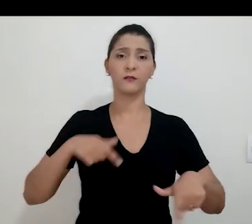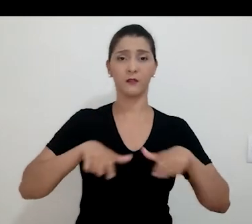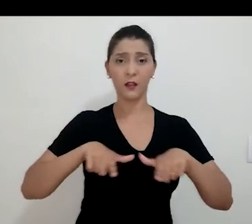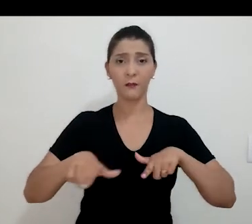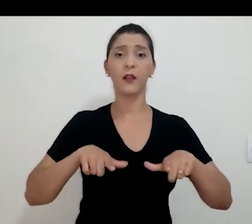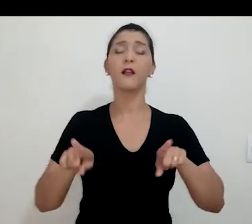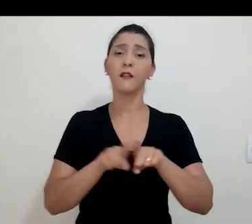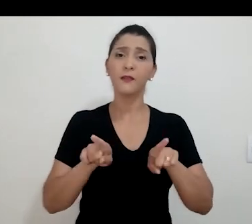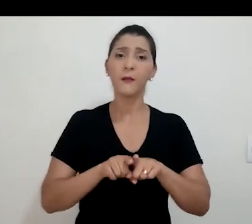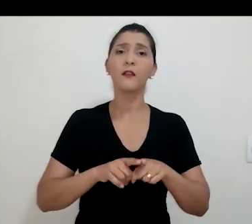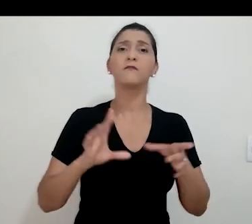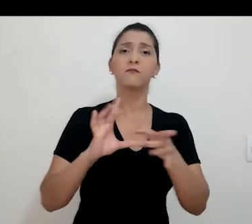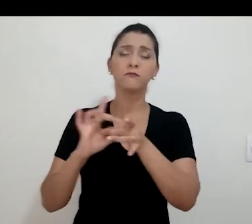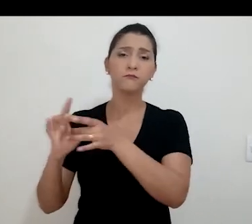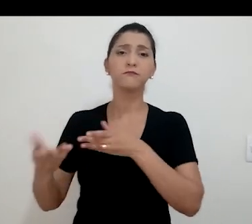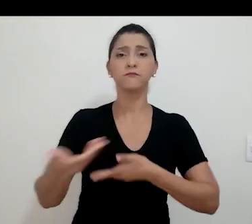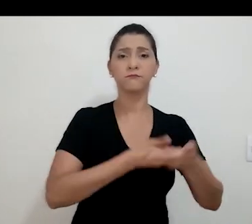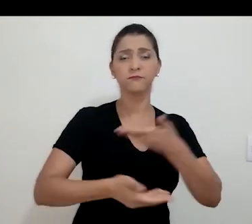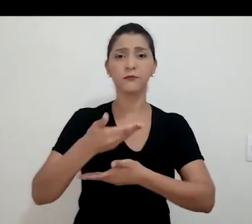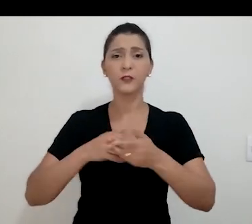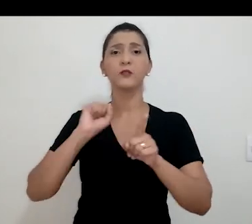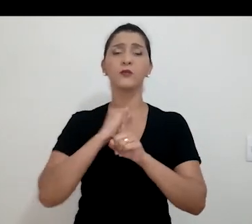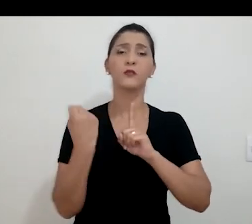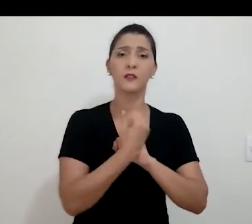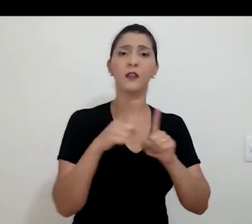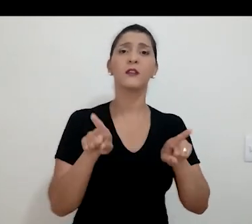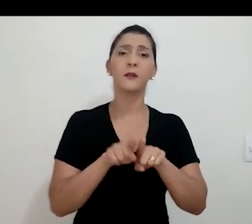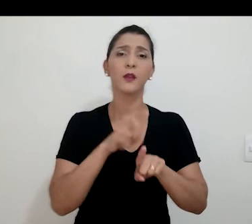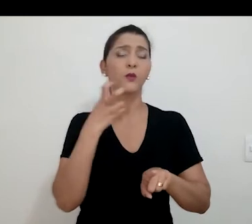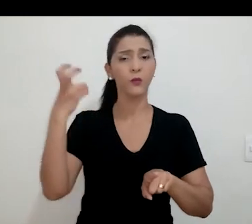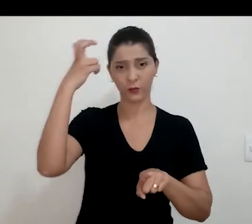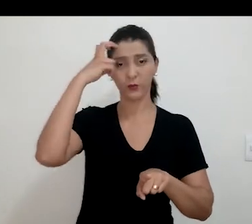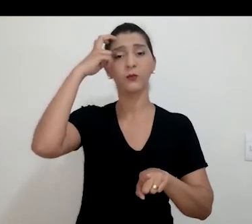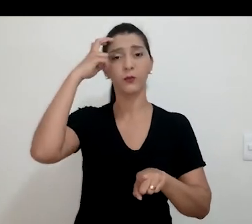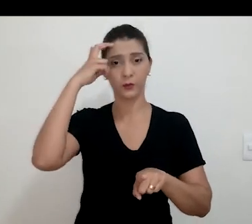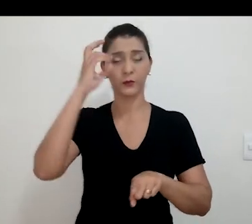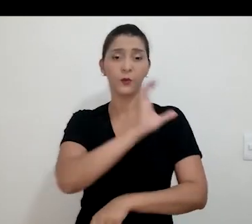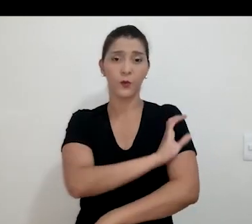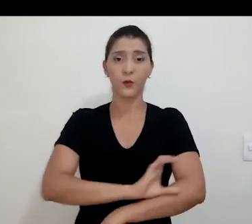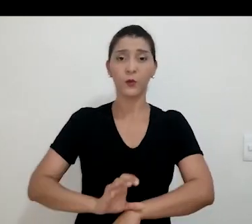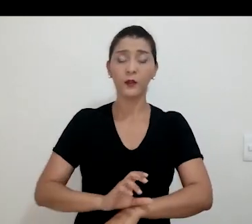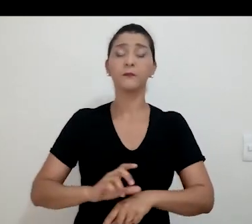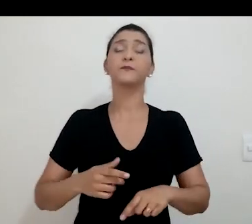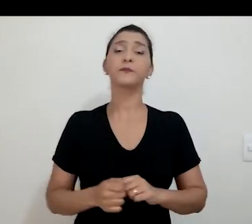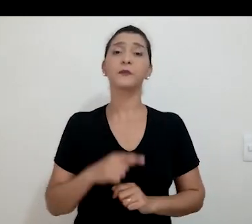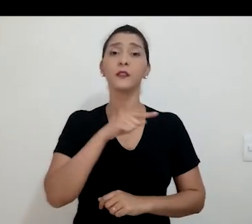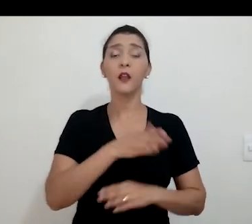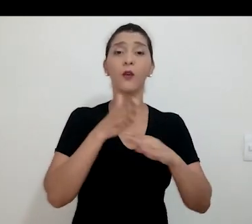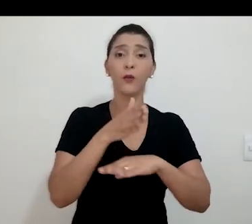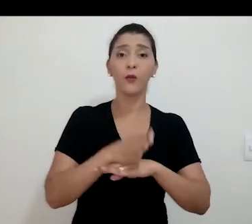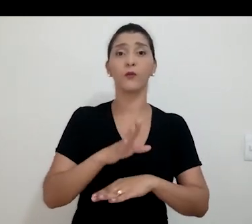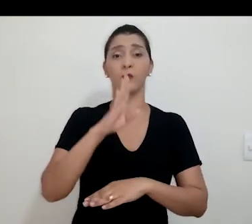parcerias para a realização de atividades sociais e culturais. A consulta pública